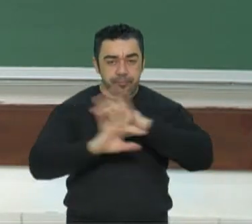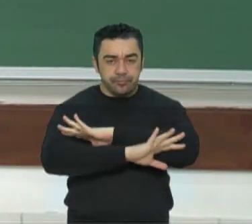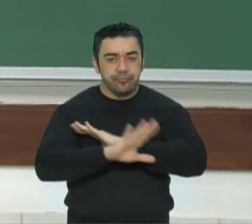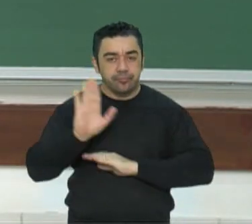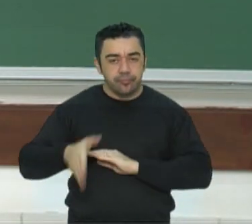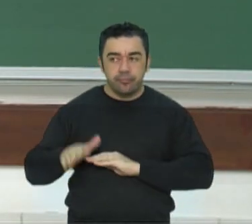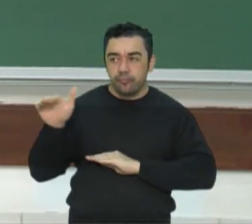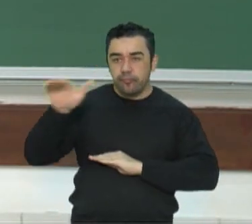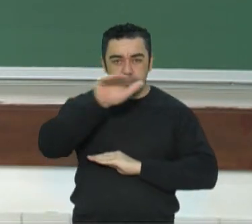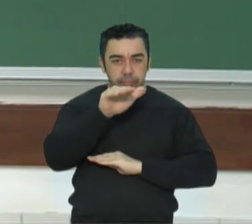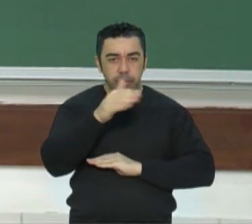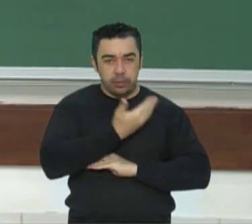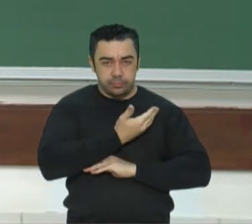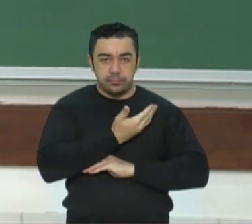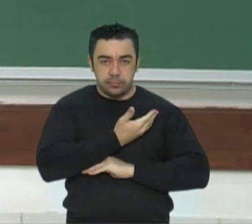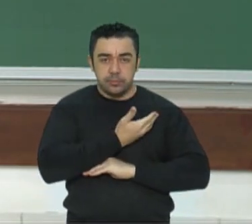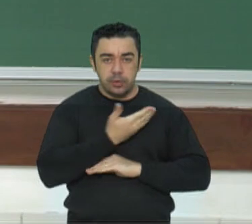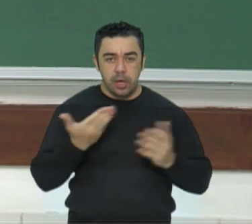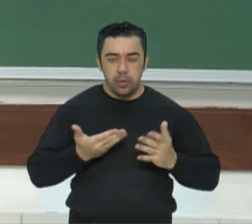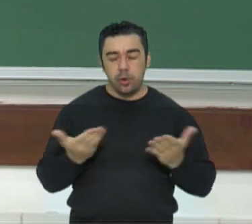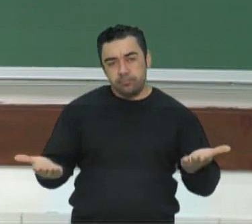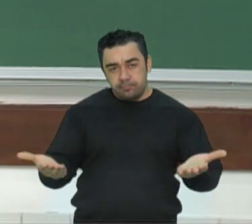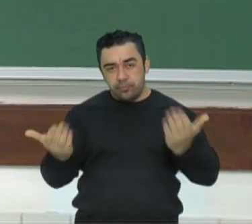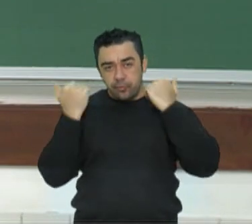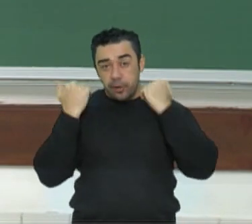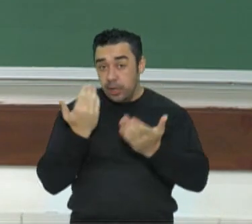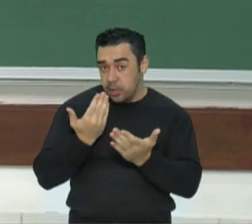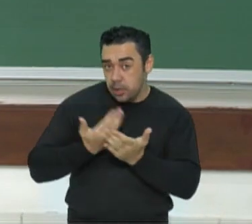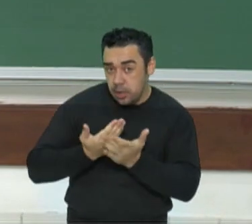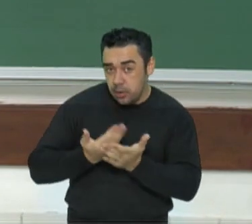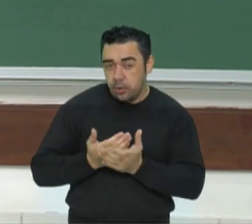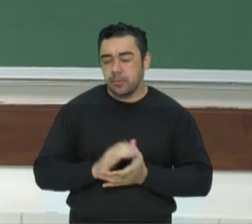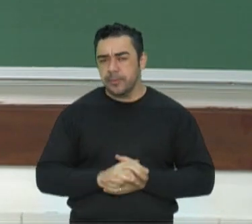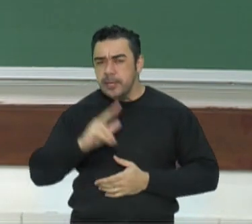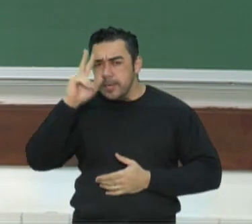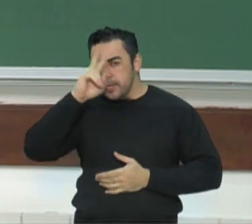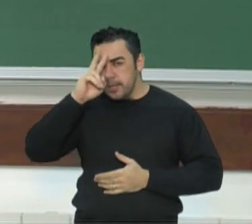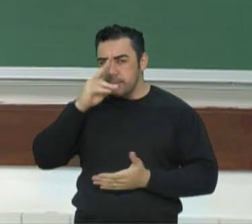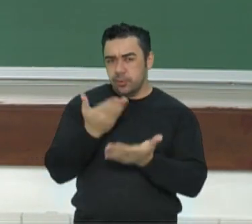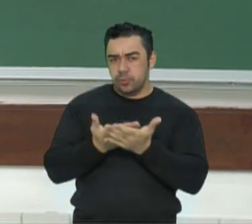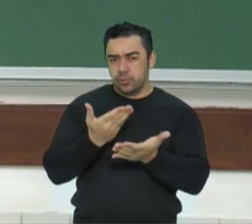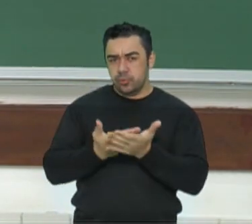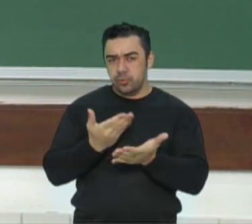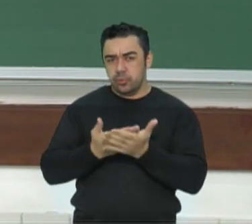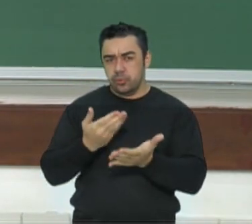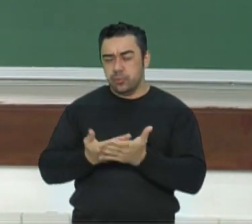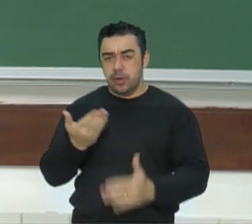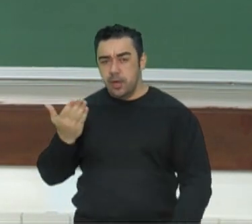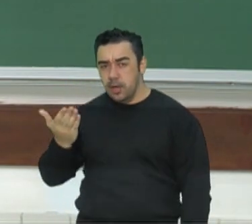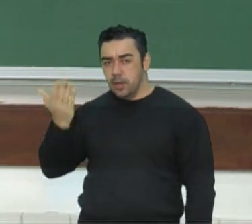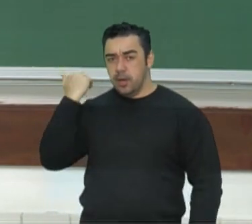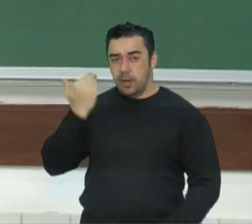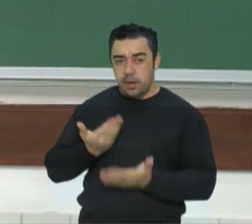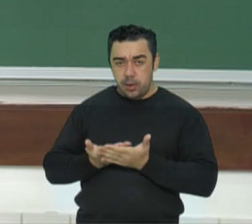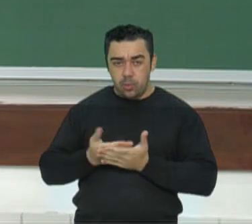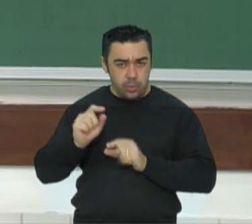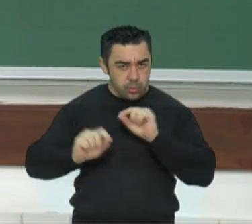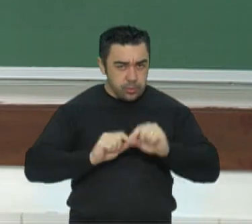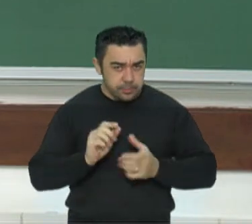Já avisou todo mundo? Deu tempo? Cola na aula. Por quê? Lembra o que a gente estudou na última aula?